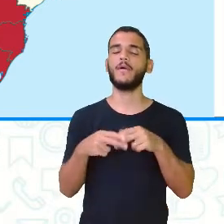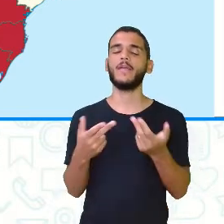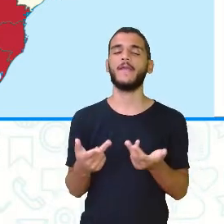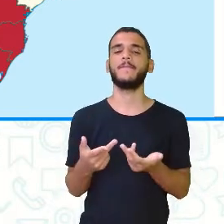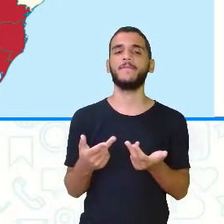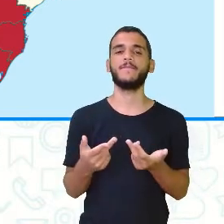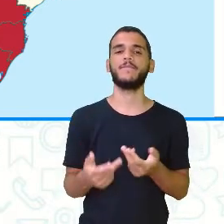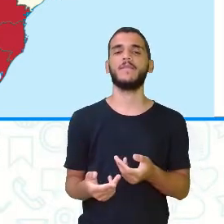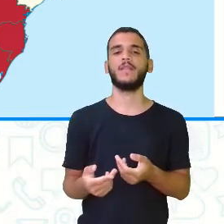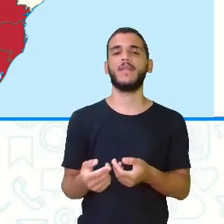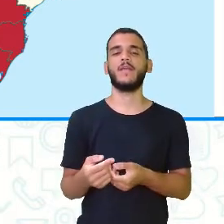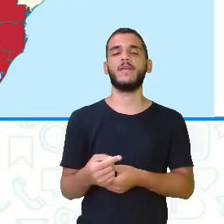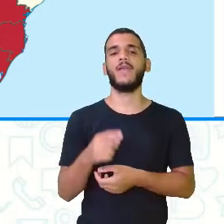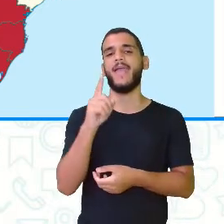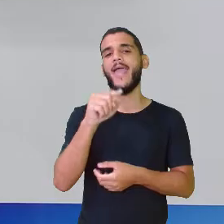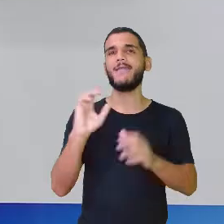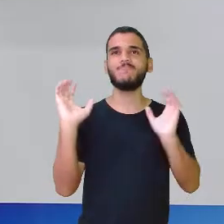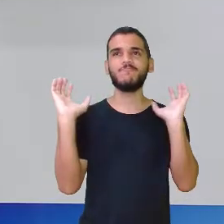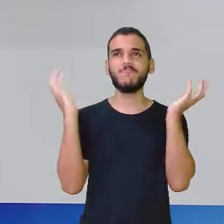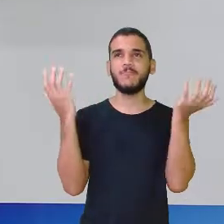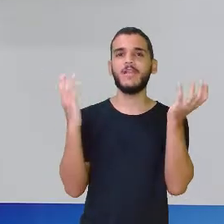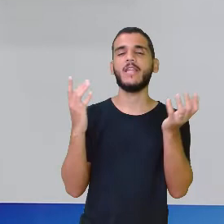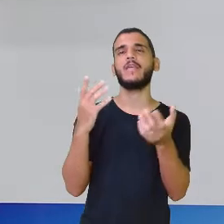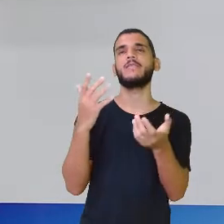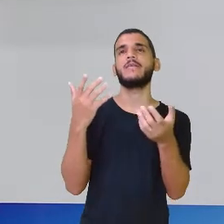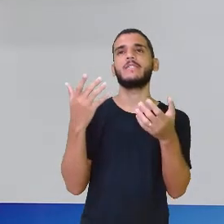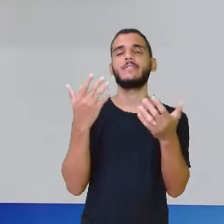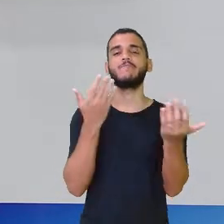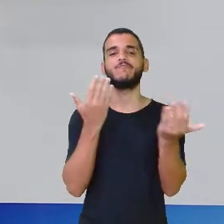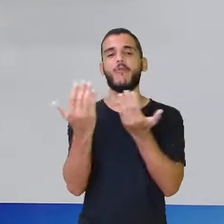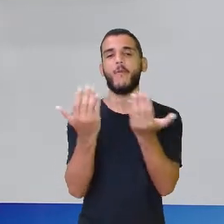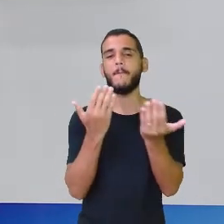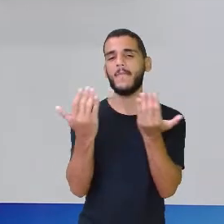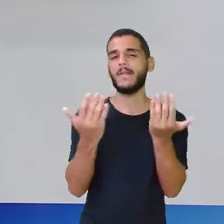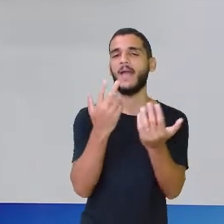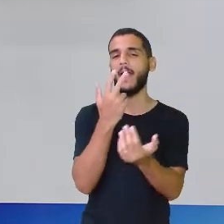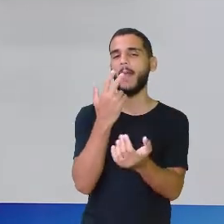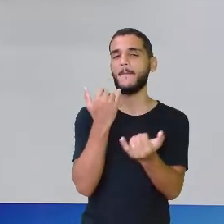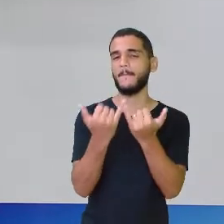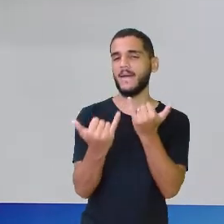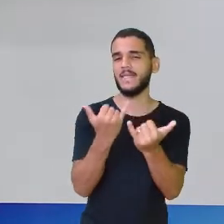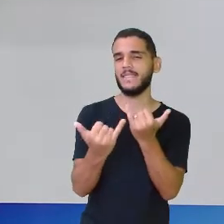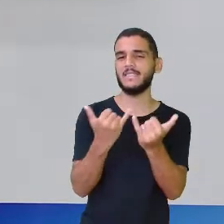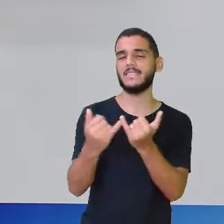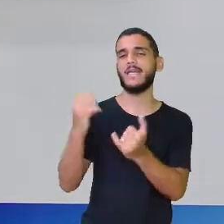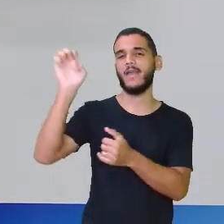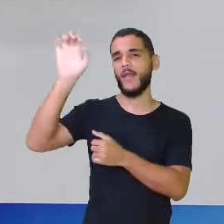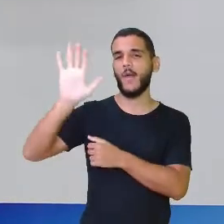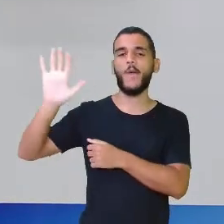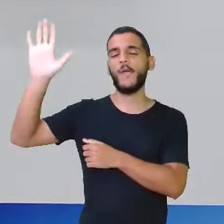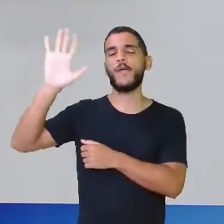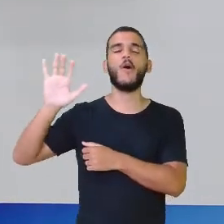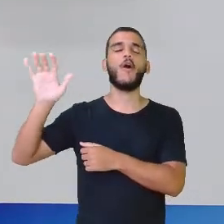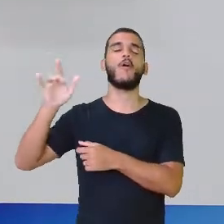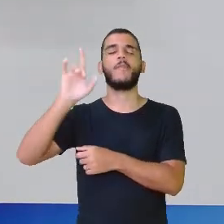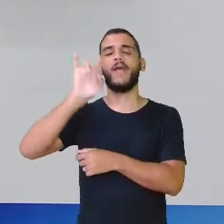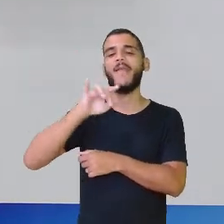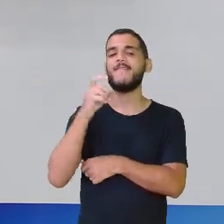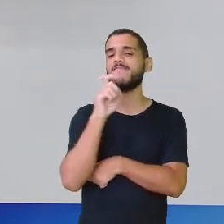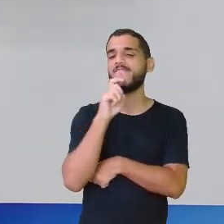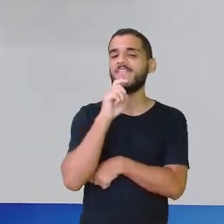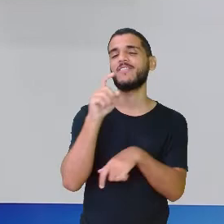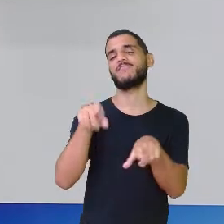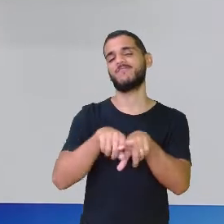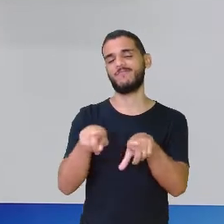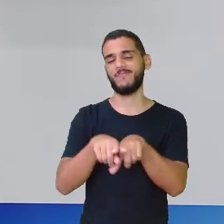Porque era uma área que o clima lembrava mais a Europa. Era um clima mais ameno, um clima mais friozinho. E eles preferiram ficar por lá, está